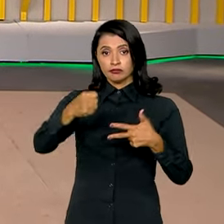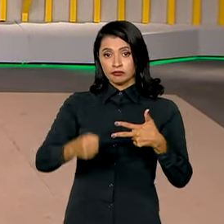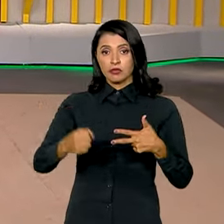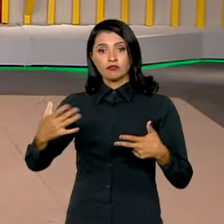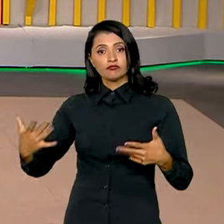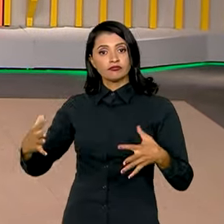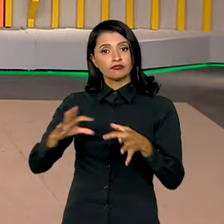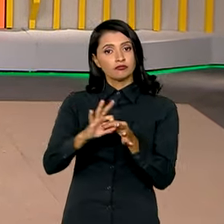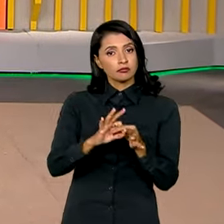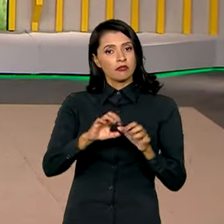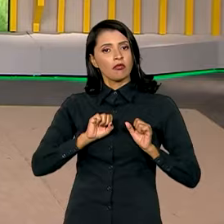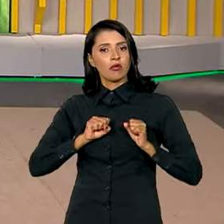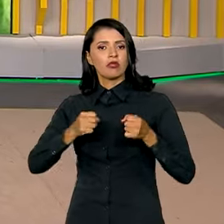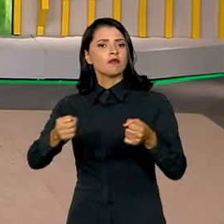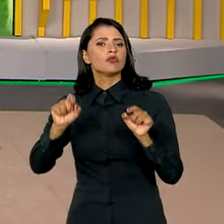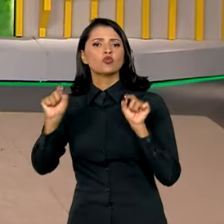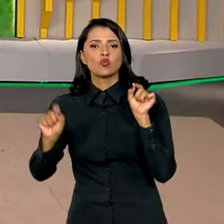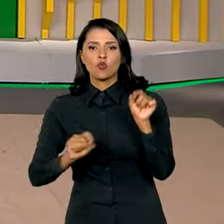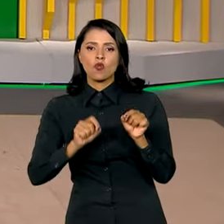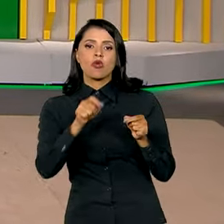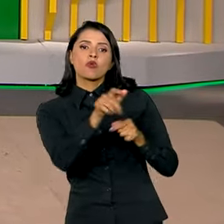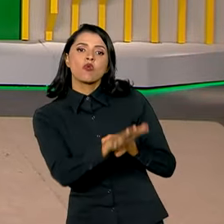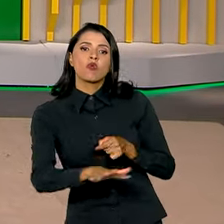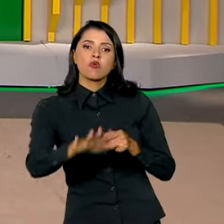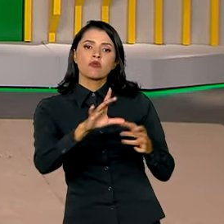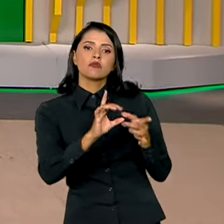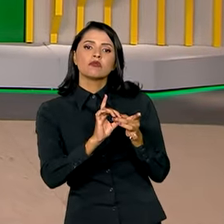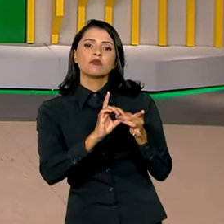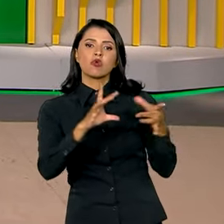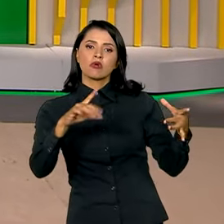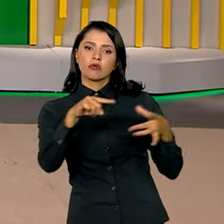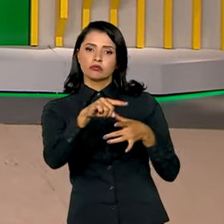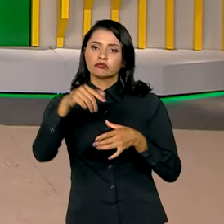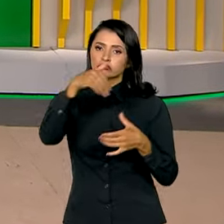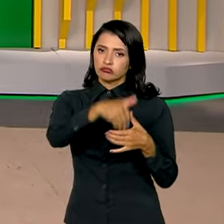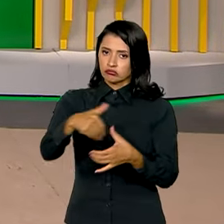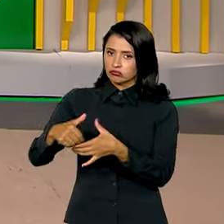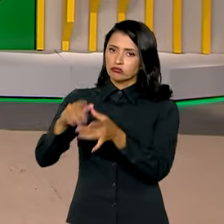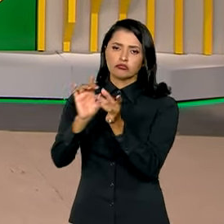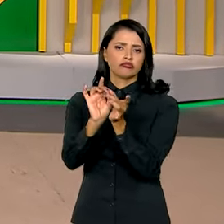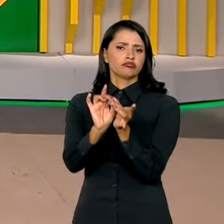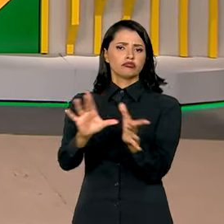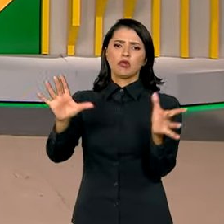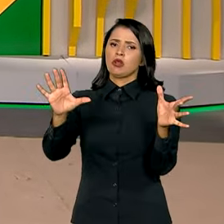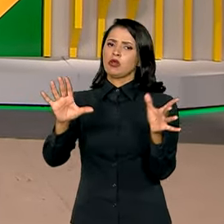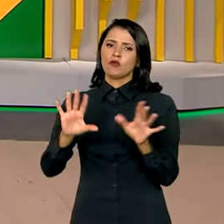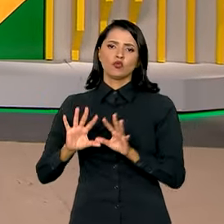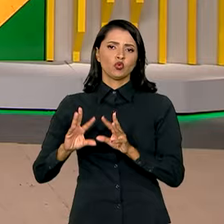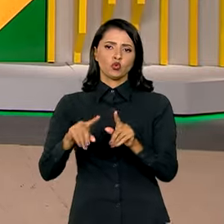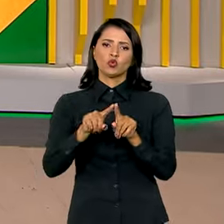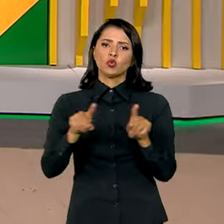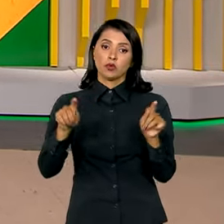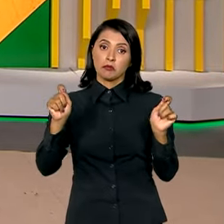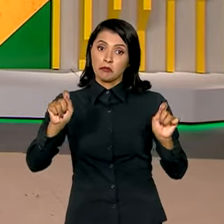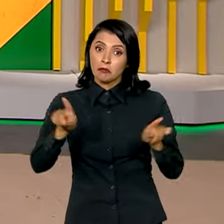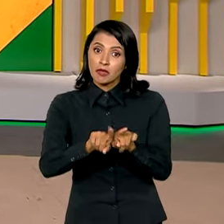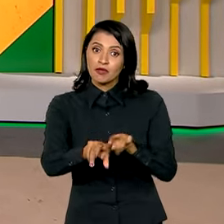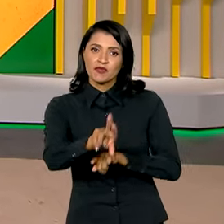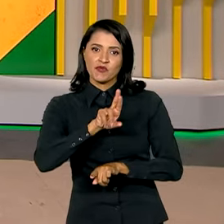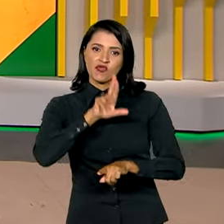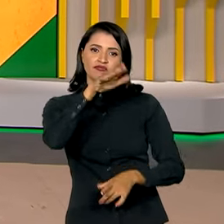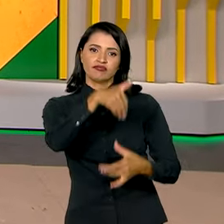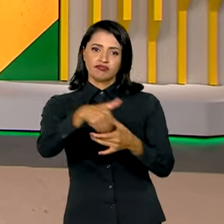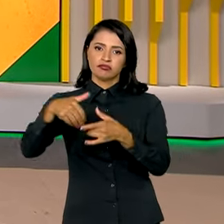se uniram para defender a ideia de que, num ambiente democrático, as eleições são livres e universais e o resultado das urnas